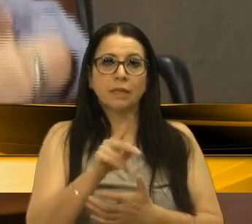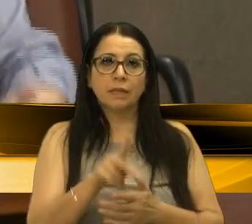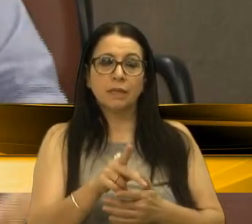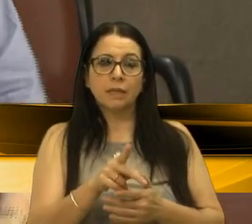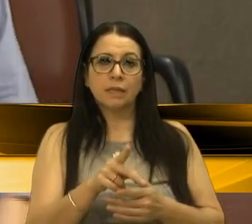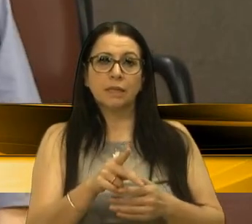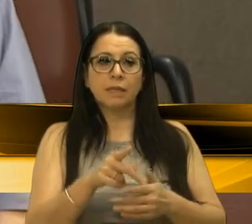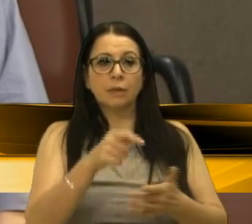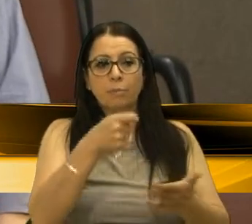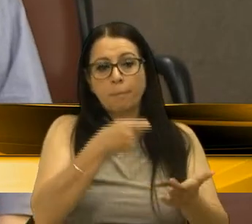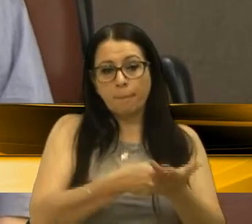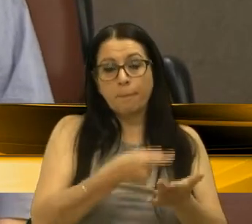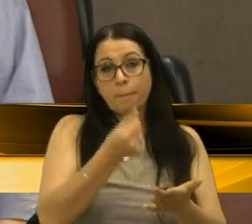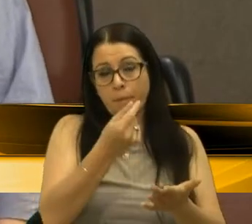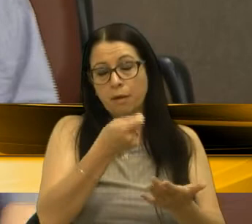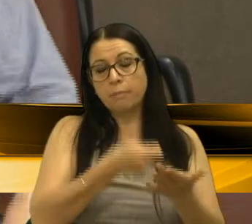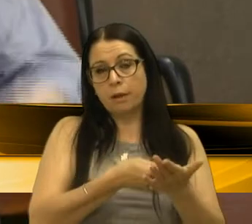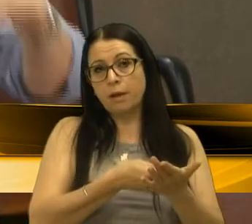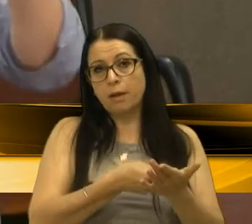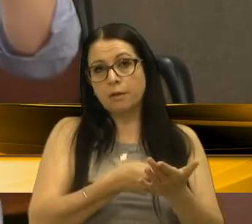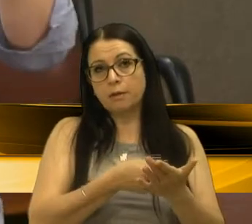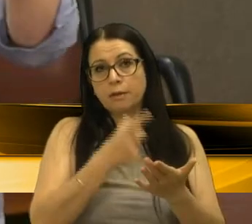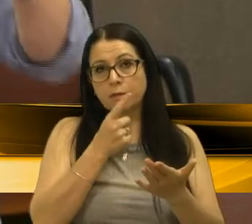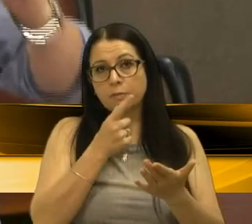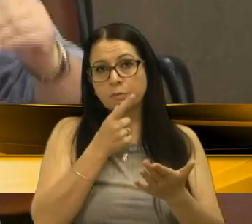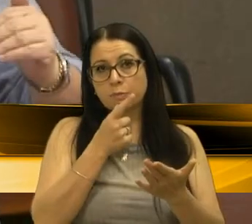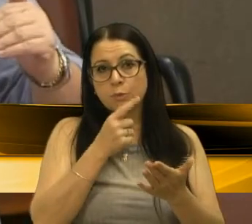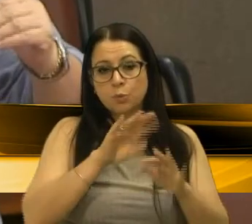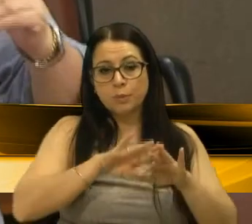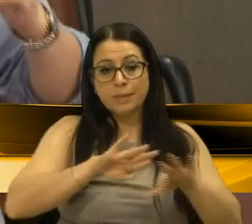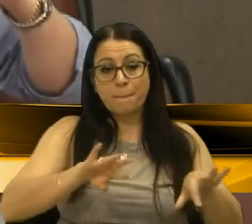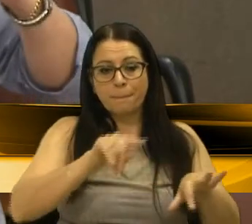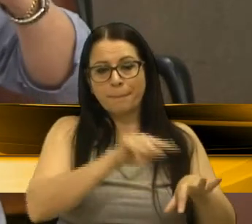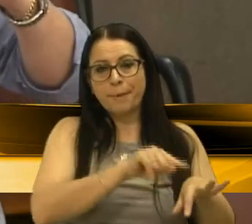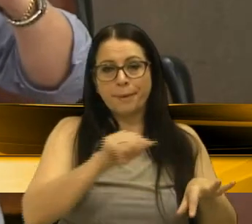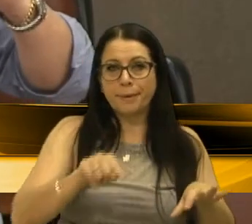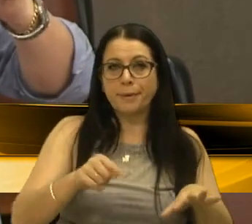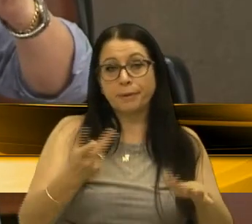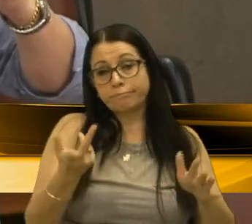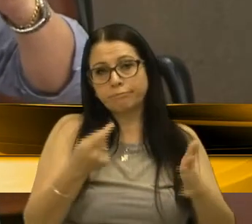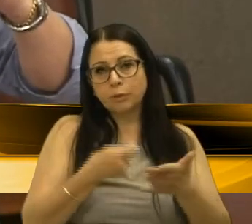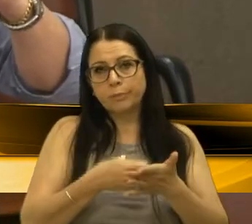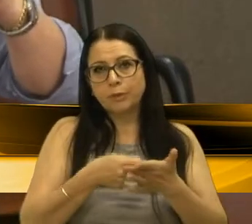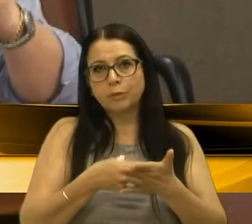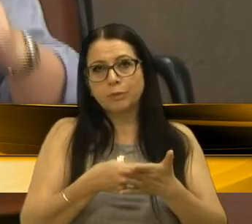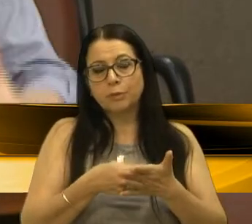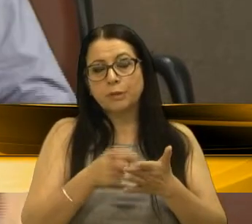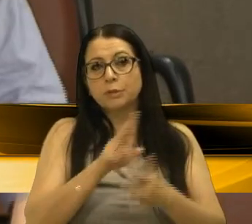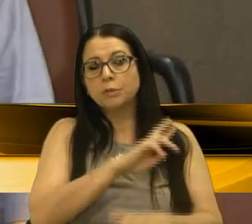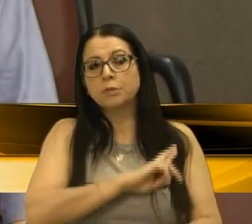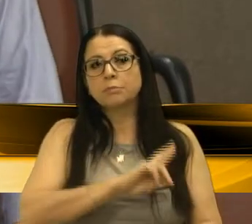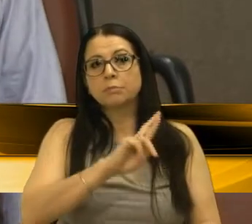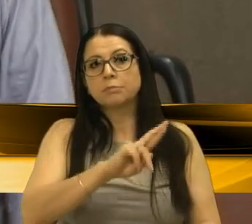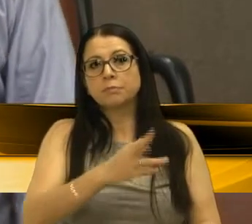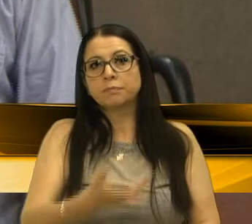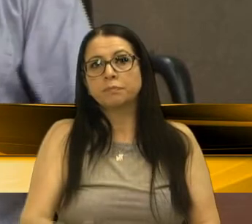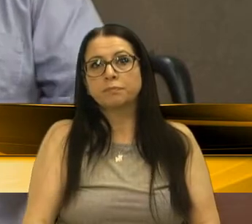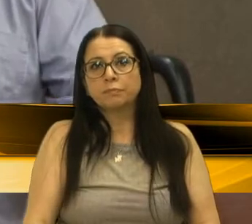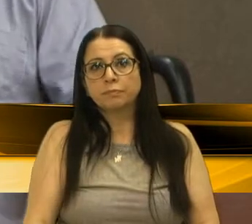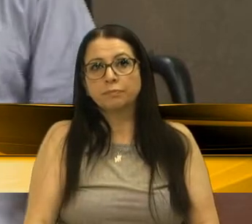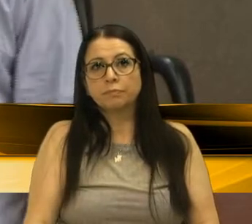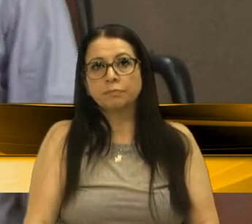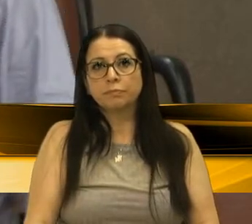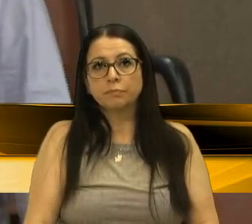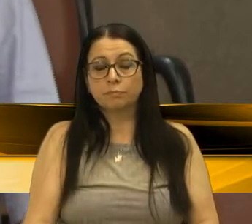tarifa, que é arrecadada, e aí você separa, e obrigatoriamente isso representa serviço.